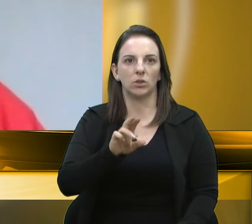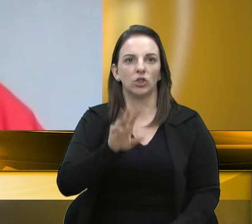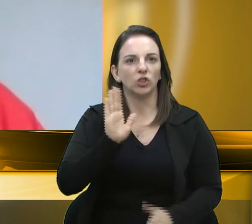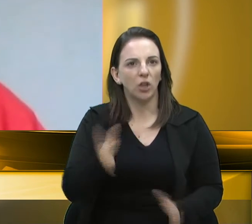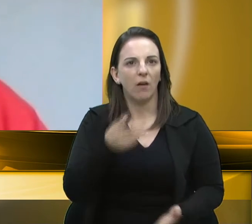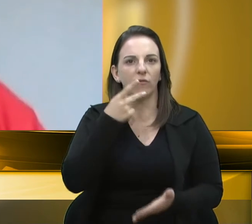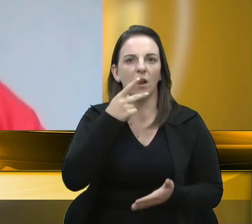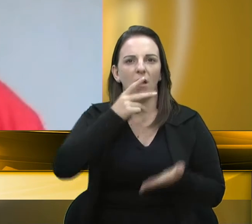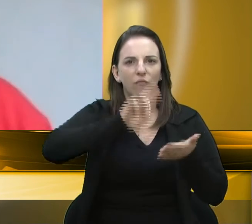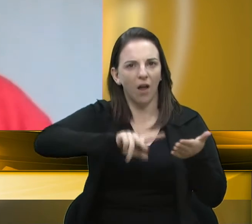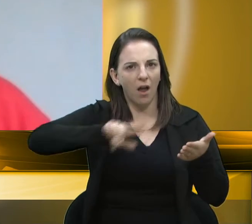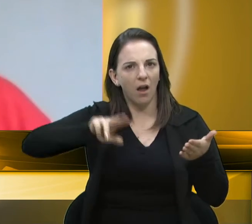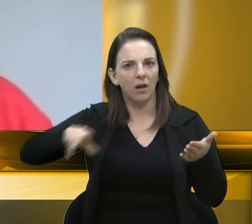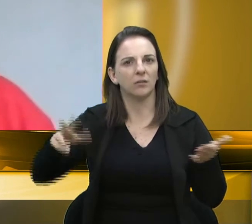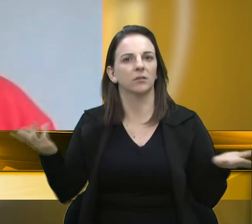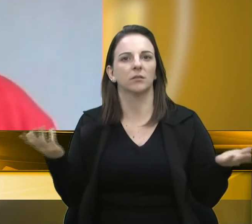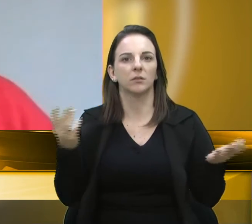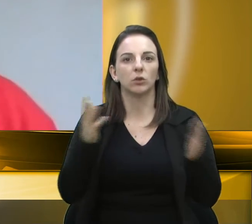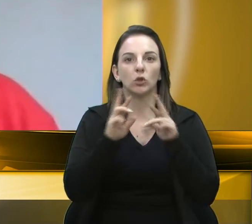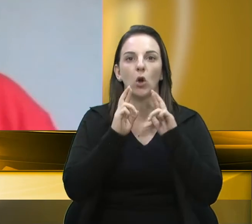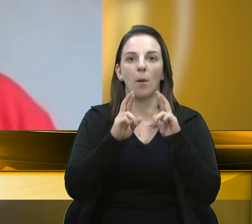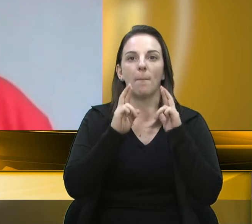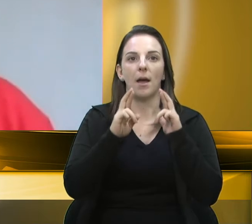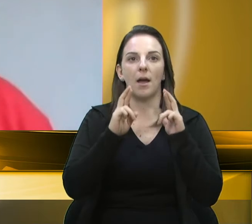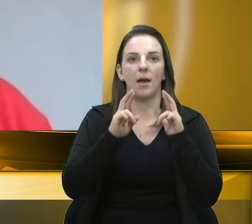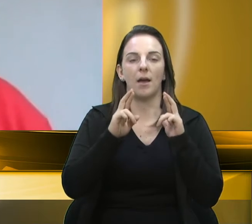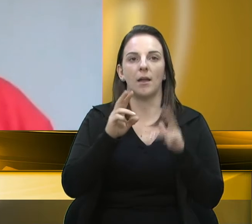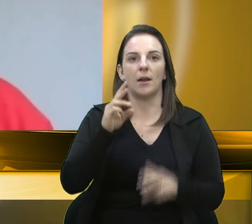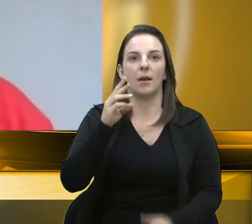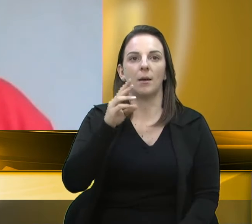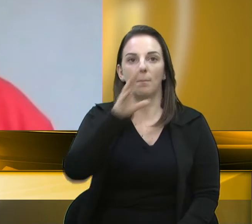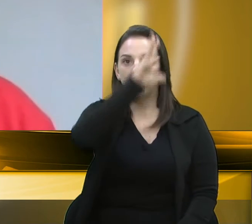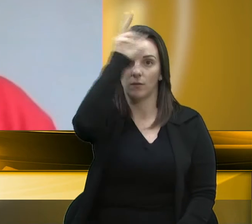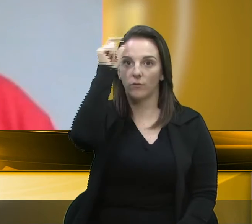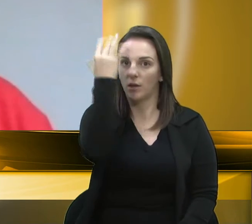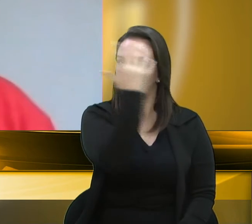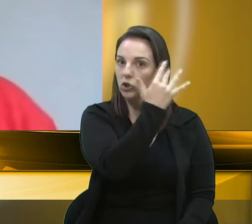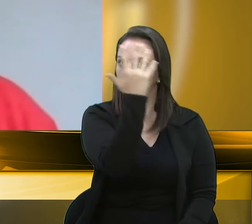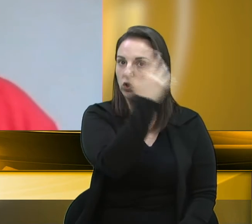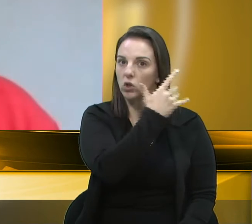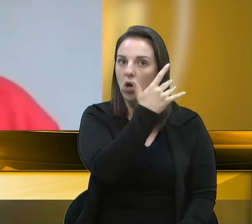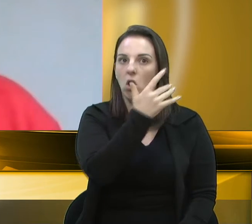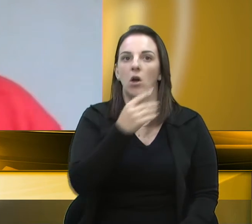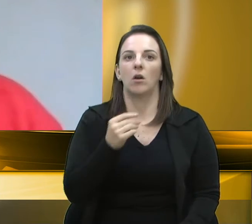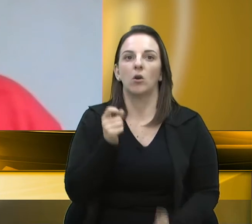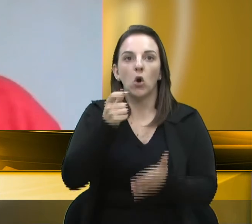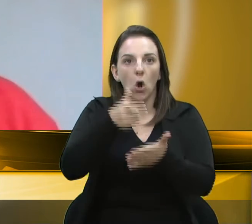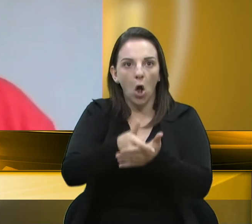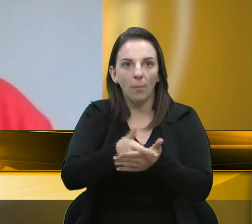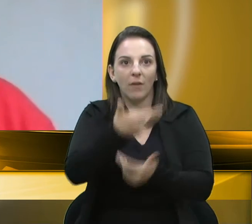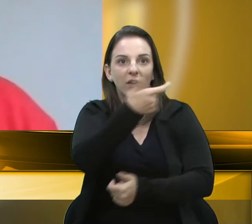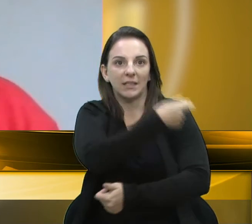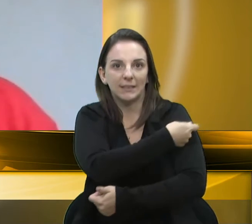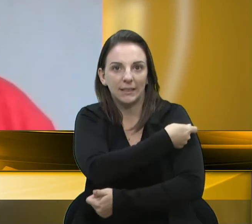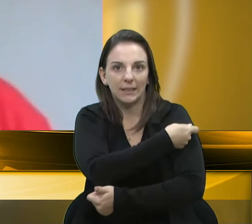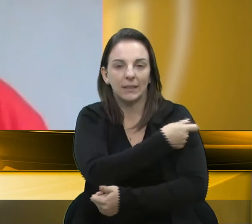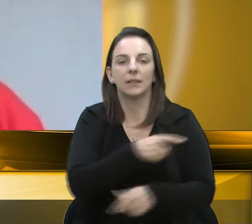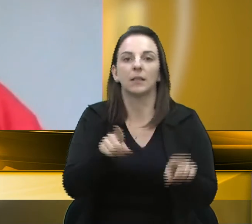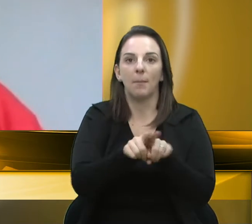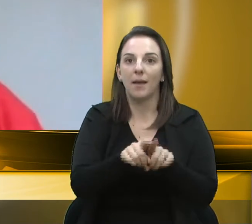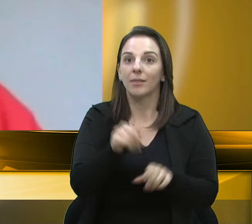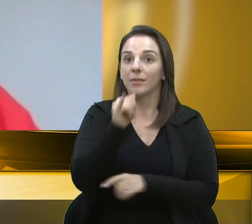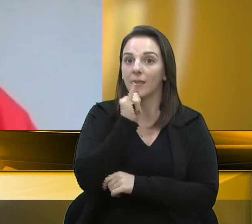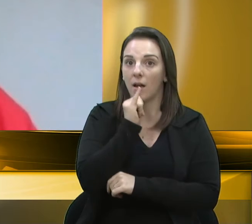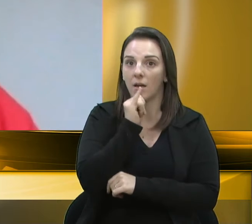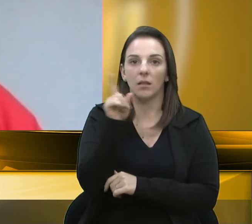Adiló compre, vereador Cadore, vacina e teste e não ivermectina e nem hidroxicloroquina,